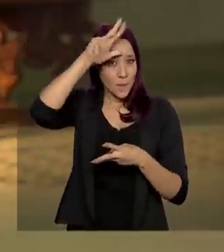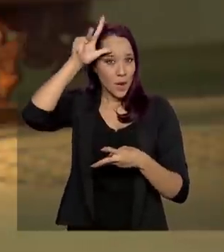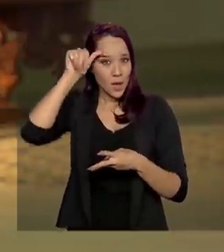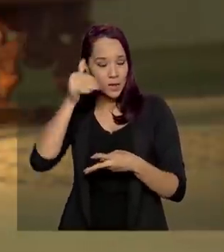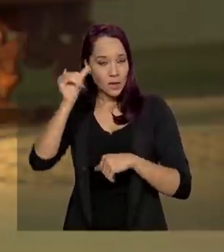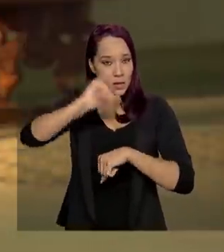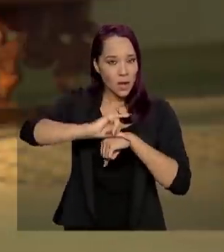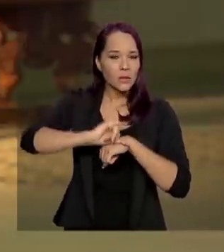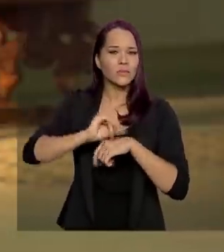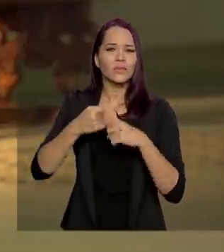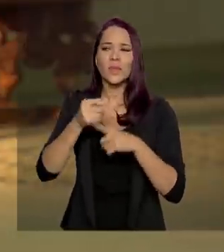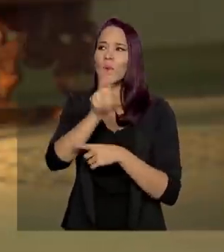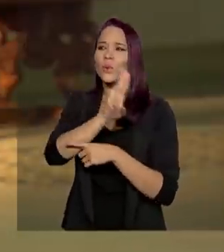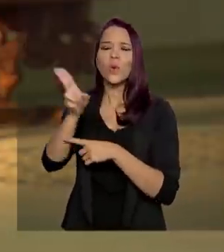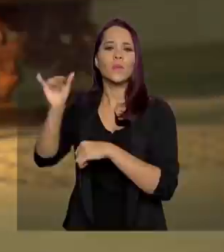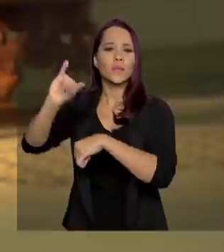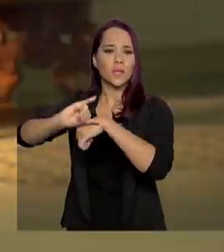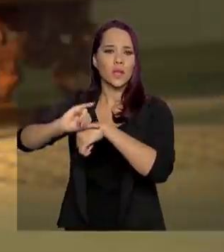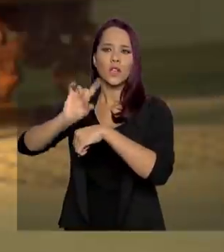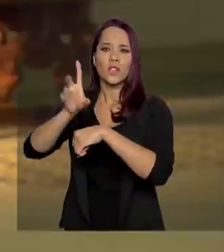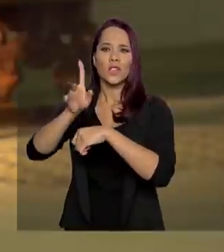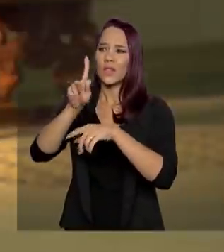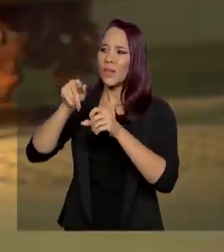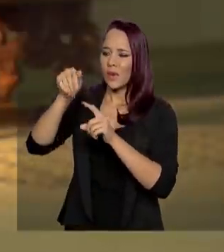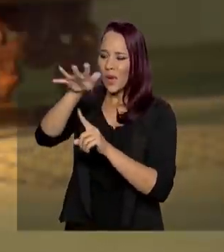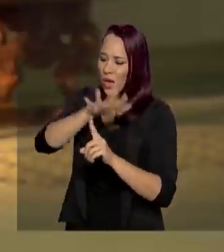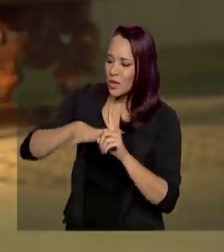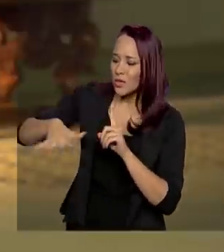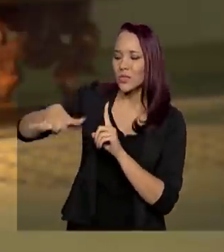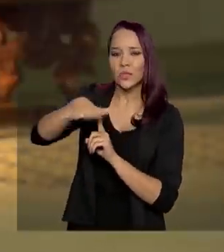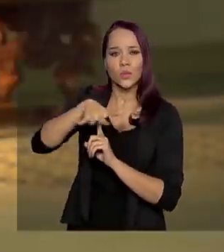nome, às vezes ele leva o nome da sede, mas ele pega toda uma região.